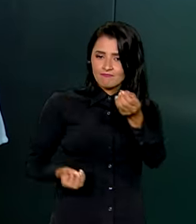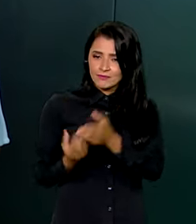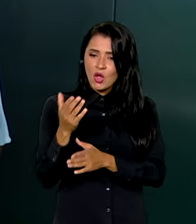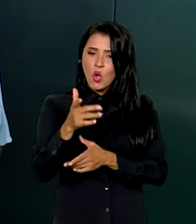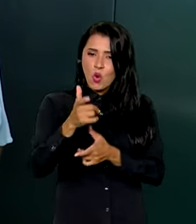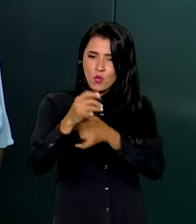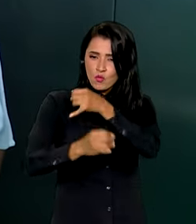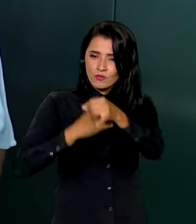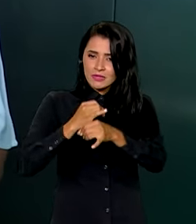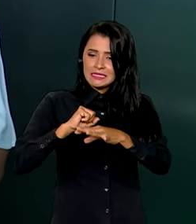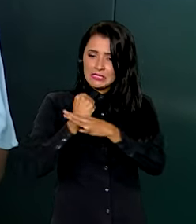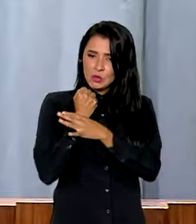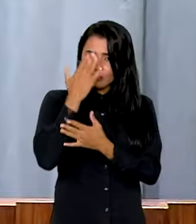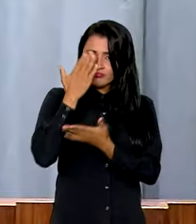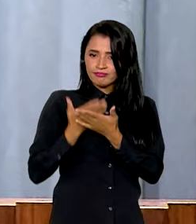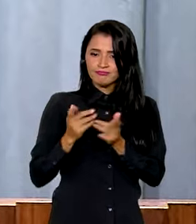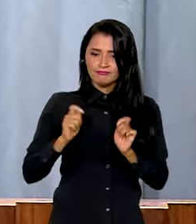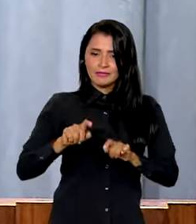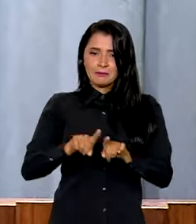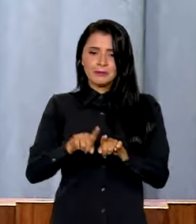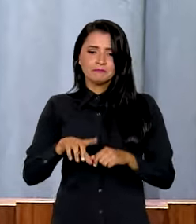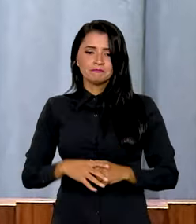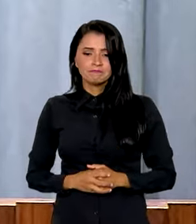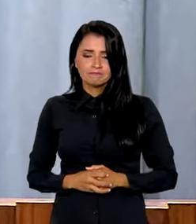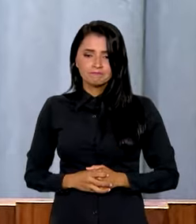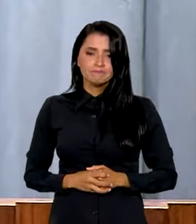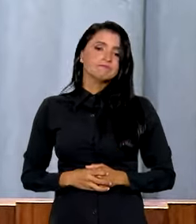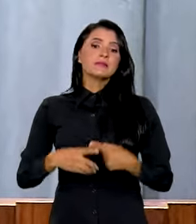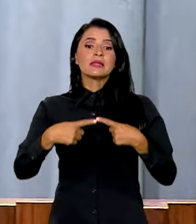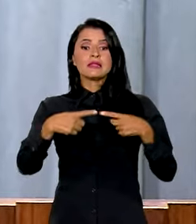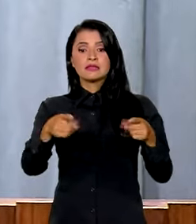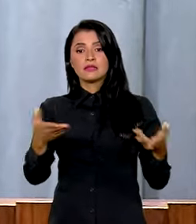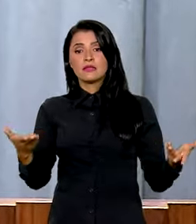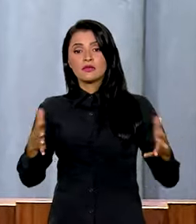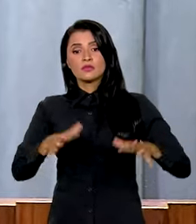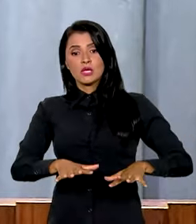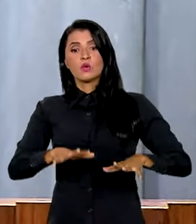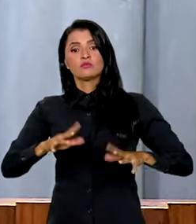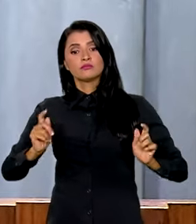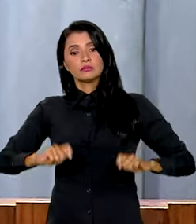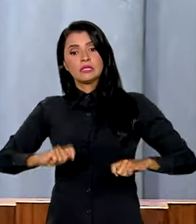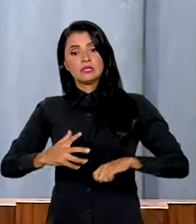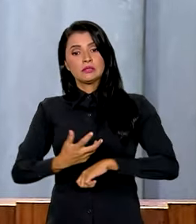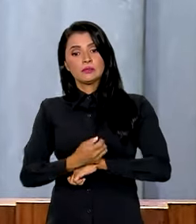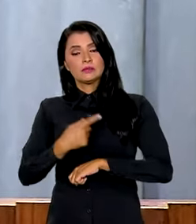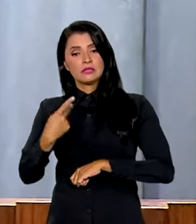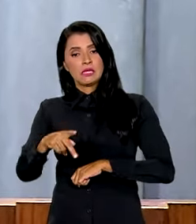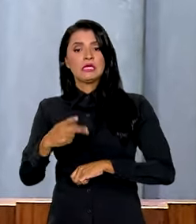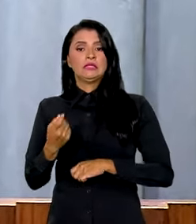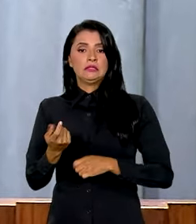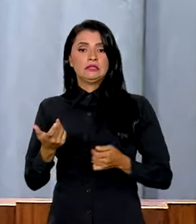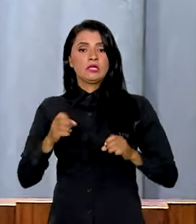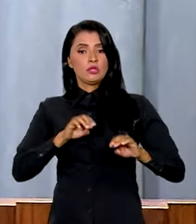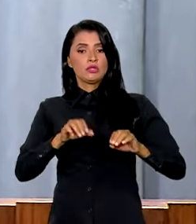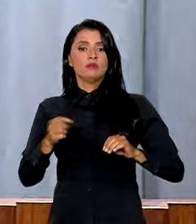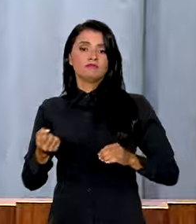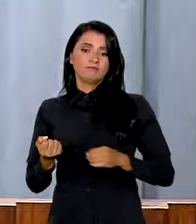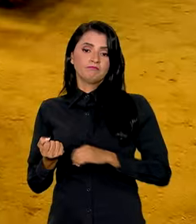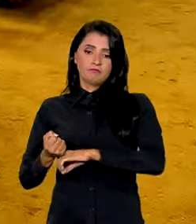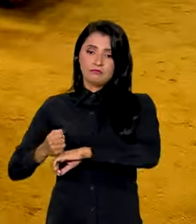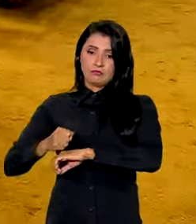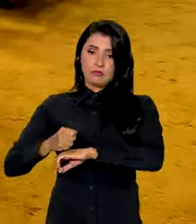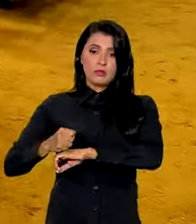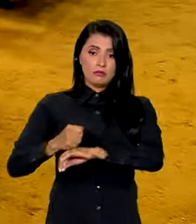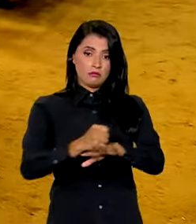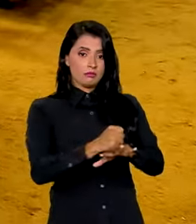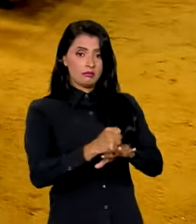seguro e confiável. Nós estamos lançando aqui a inclusão das competências e habilidades de educação midiática nos editais do Programa